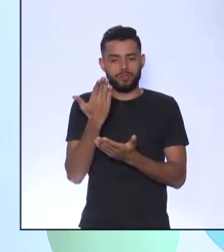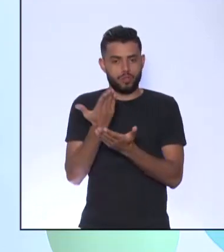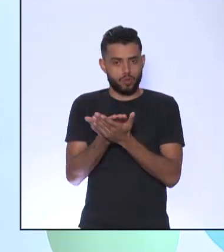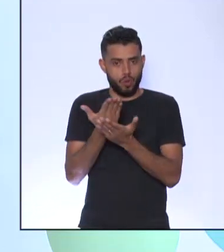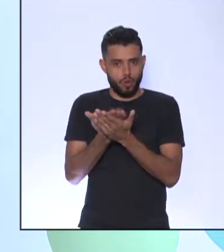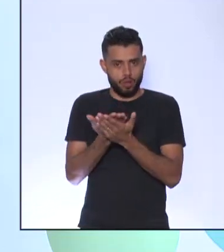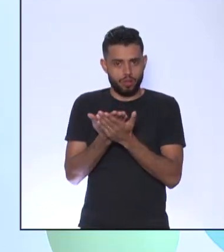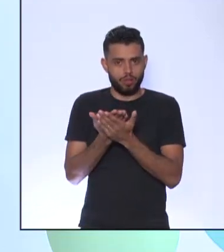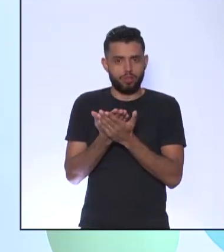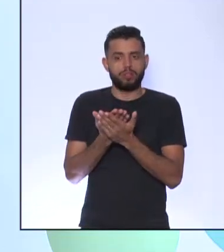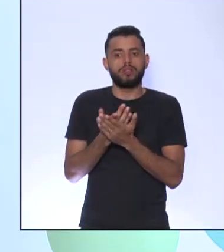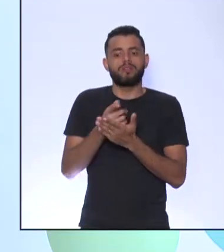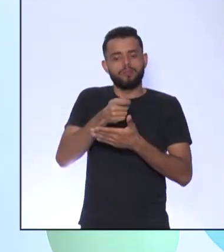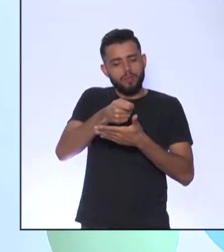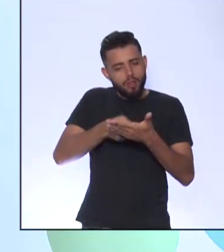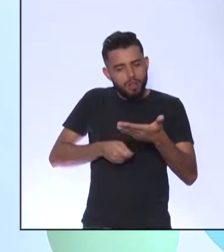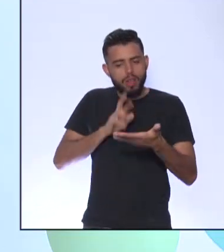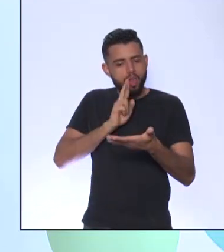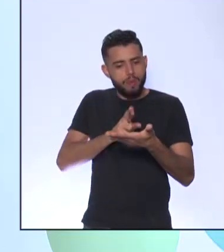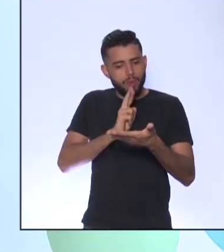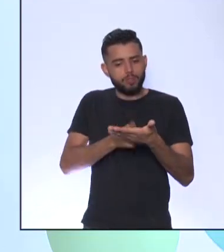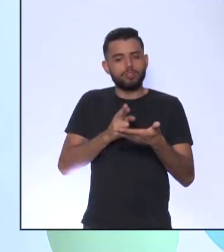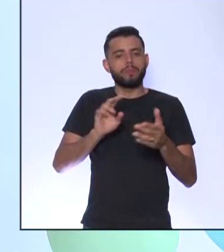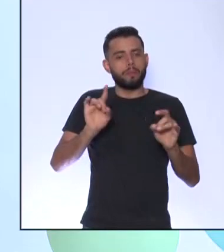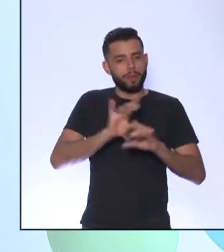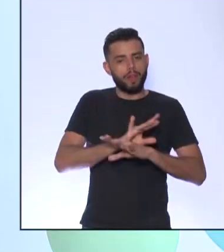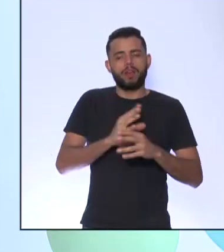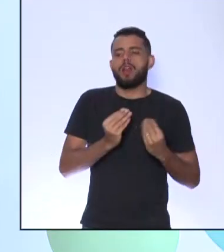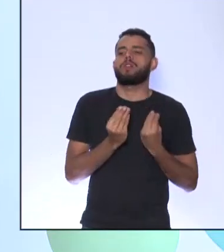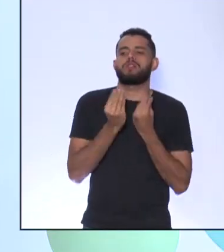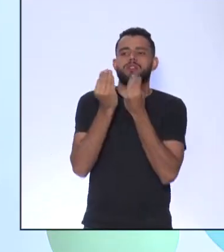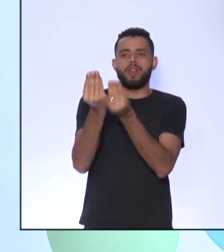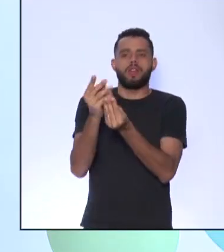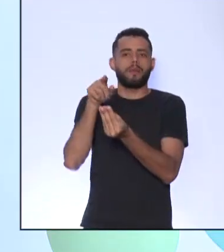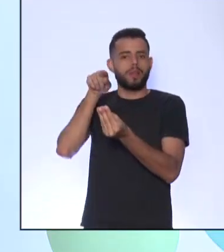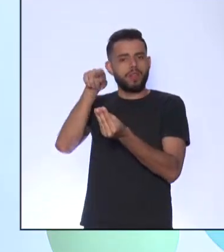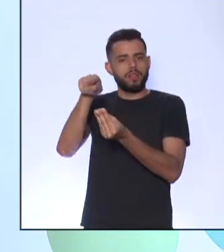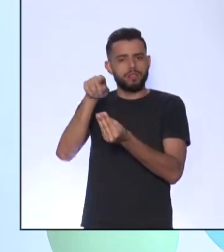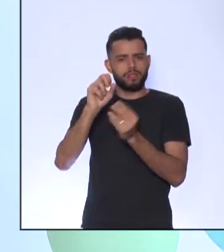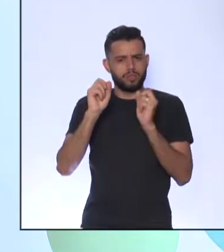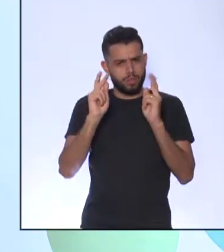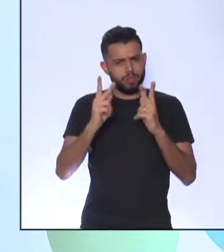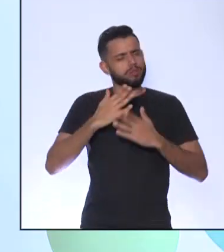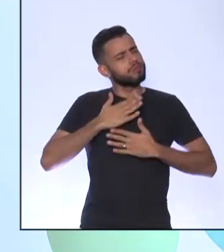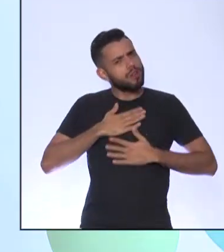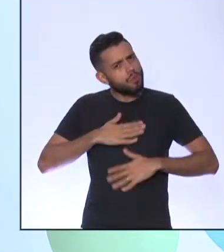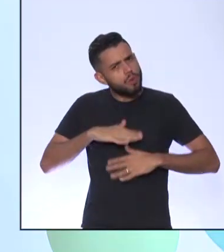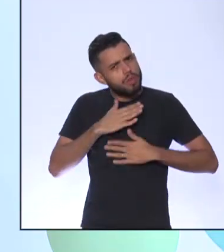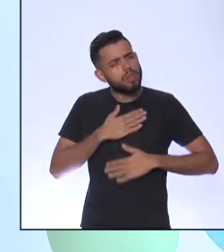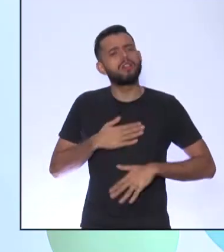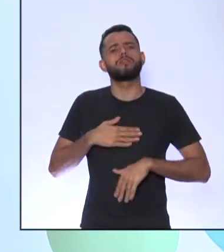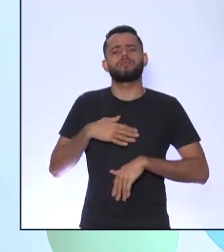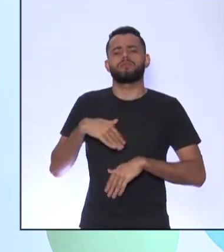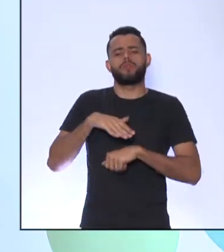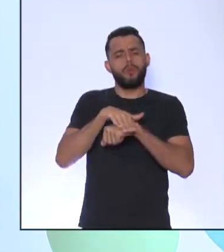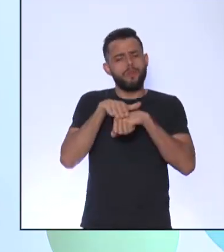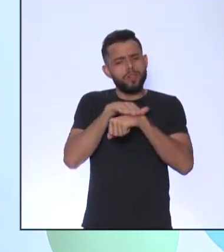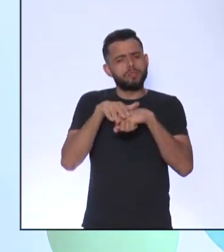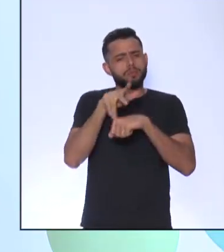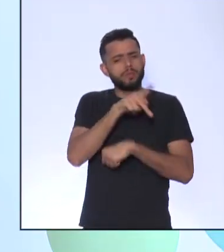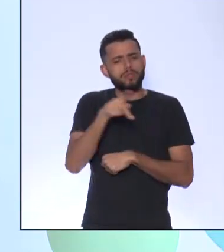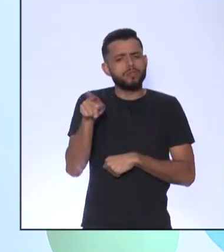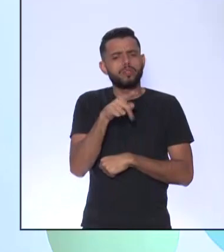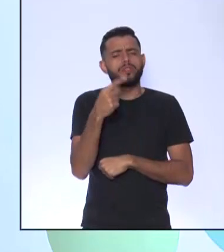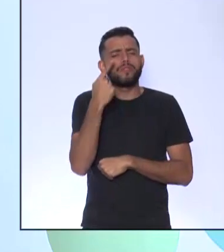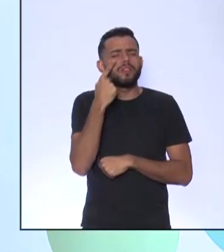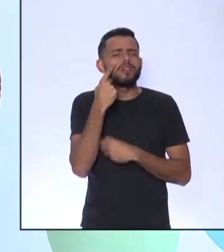depois vocês vão entregar Para eles Então Fiquem tranquilos Conversem com os professores de vocês E vejam Como que vocês vão fazer